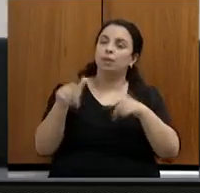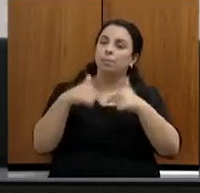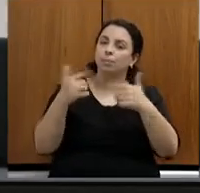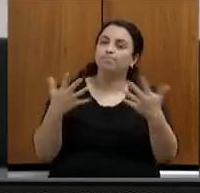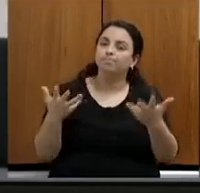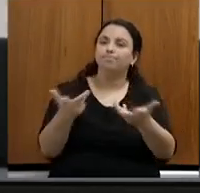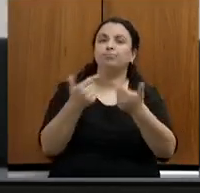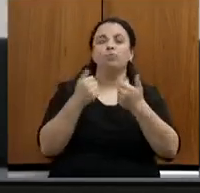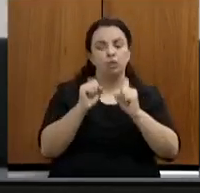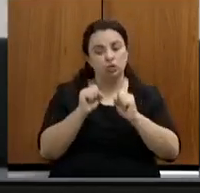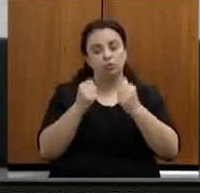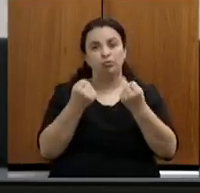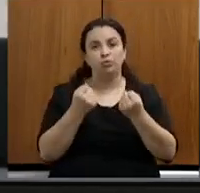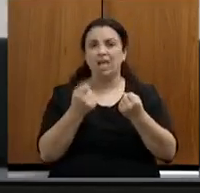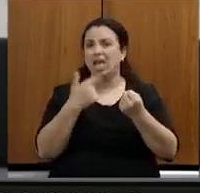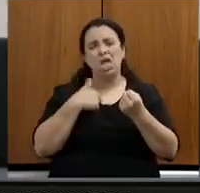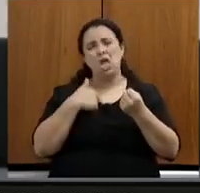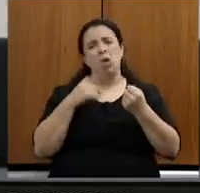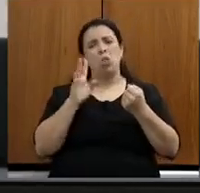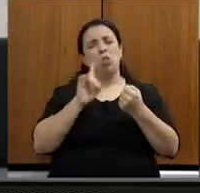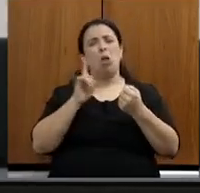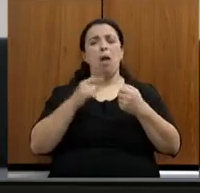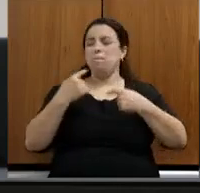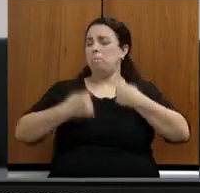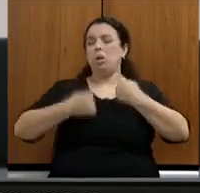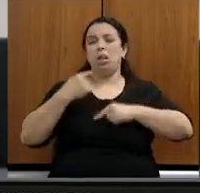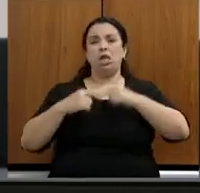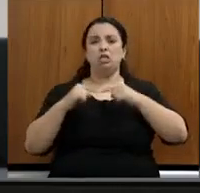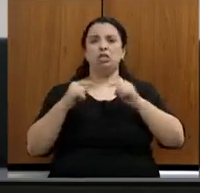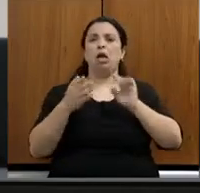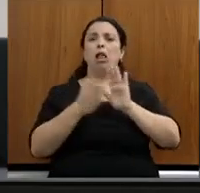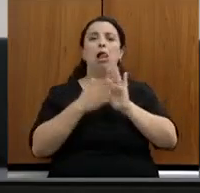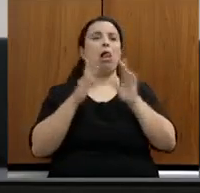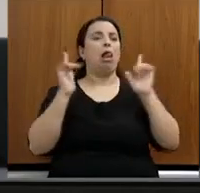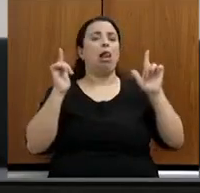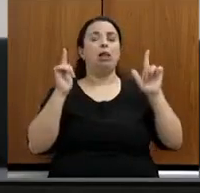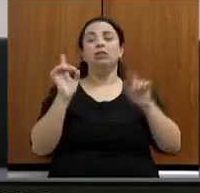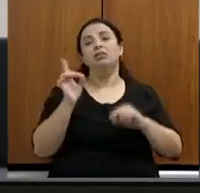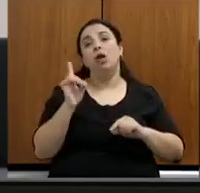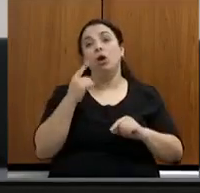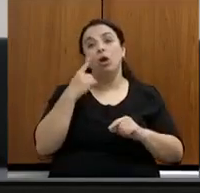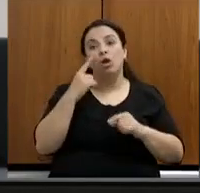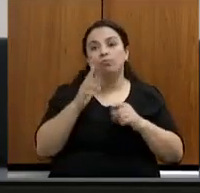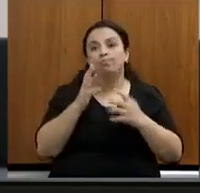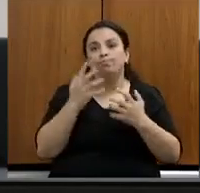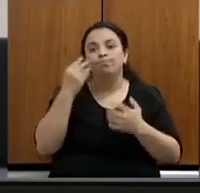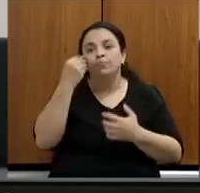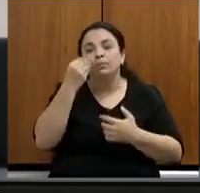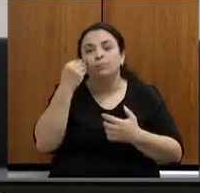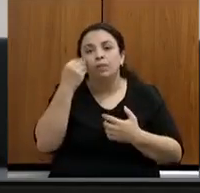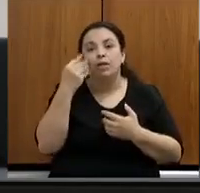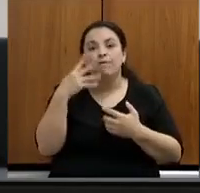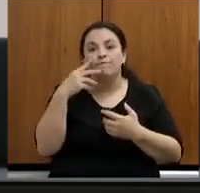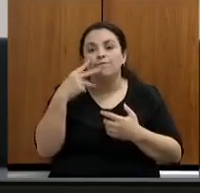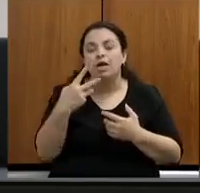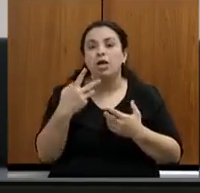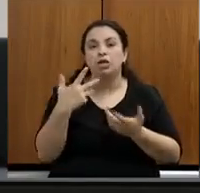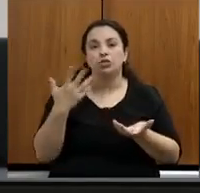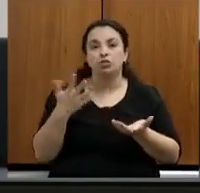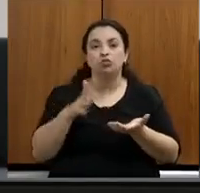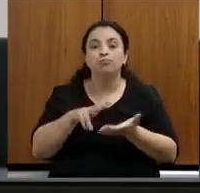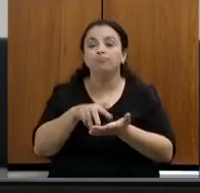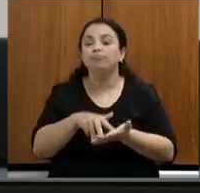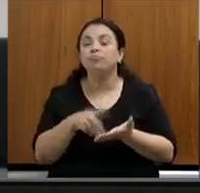fazendo aqui política, não estou fazendo nada, estou falando a realidade, é o que eu tenho vivenciado. Então, muito